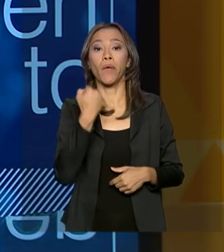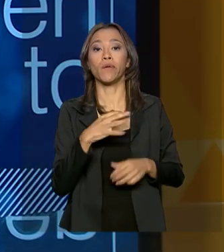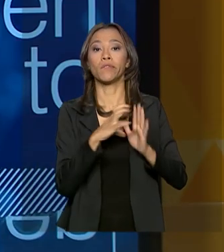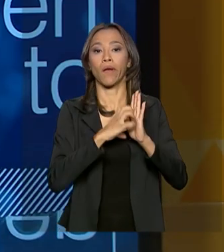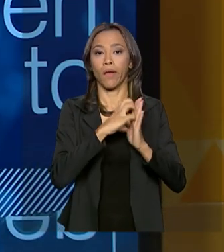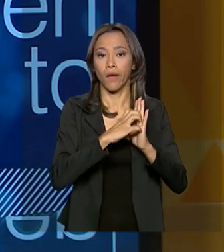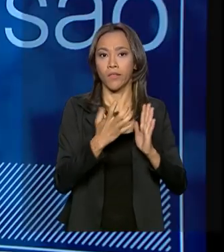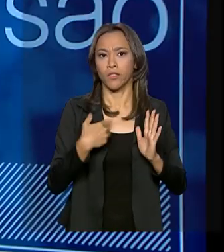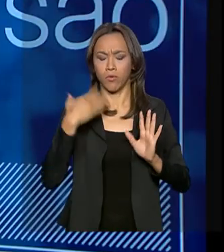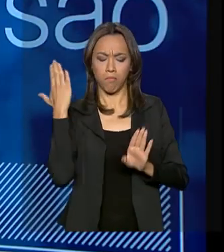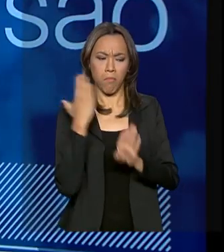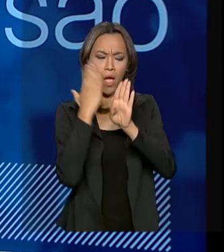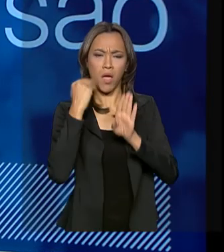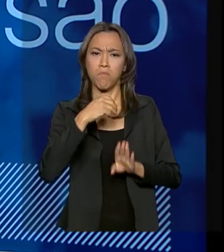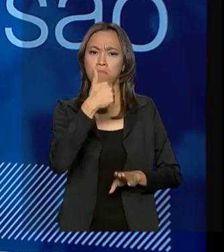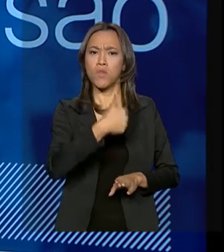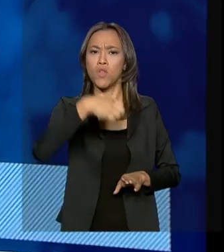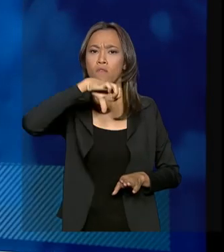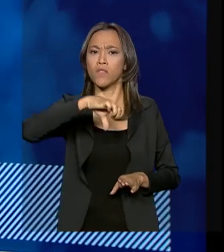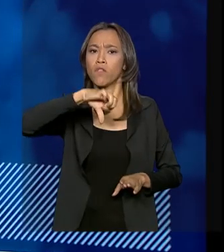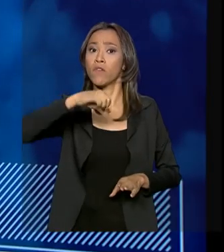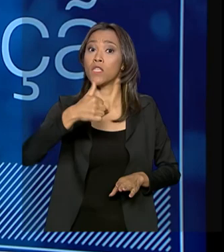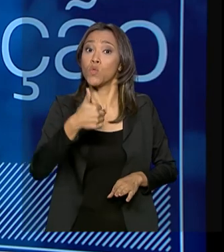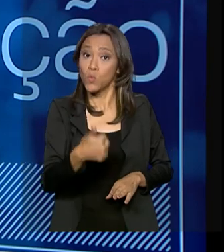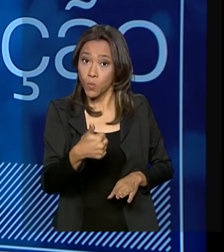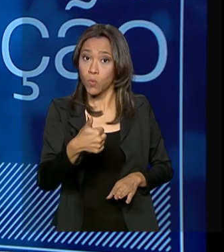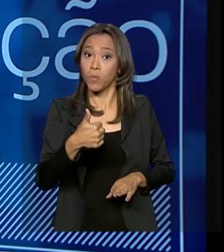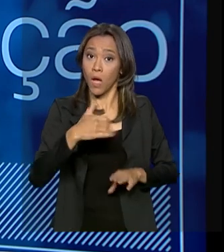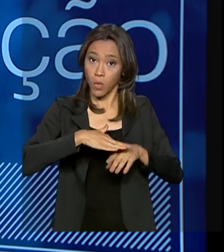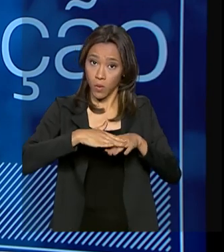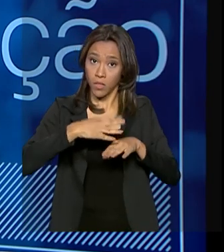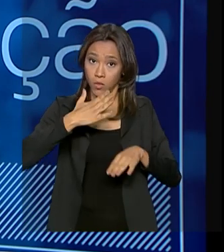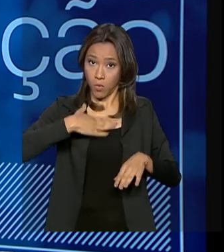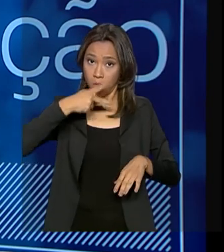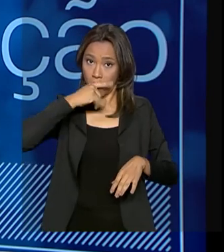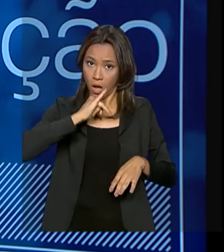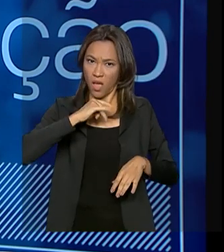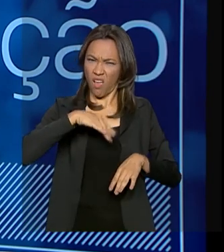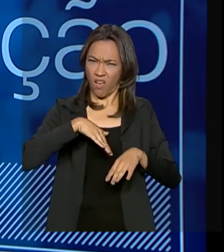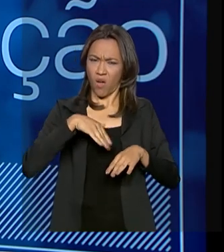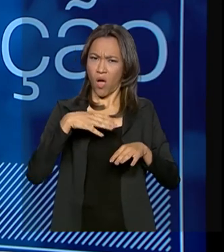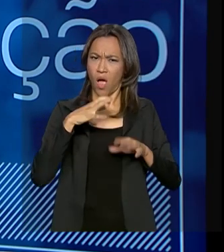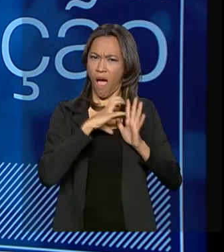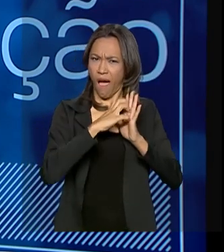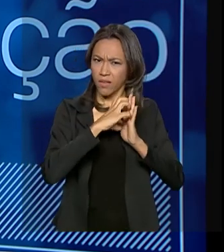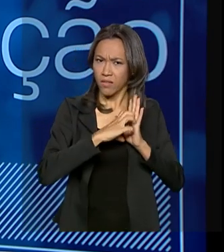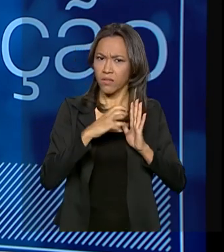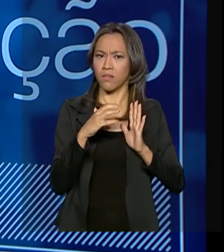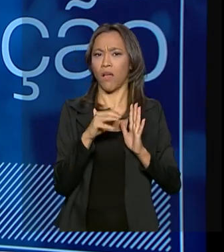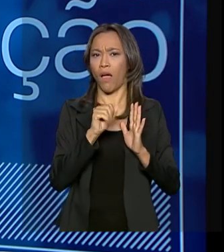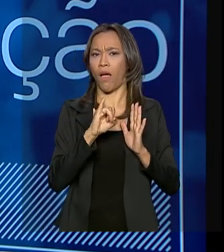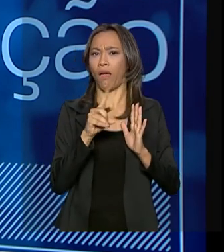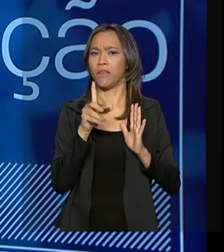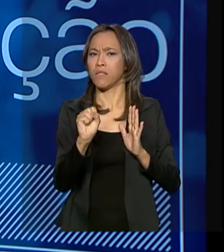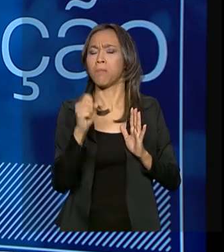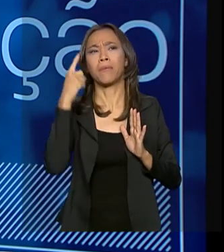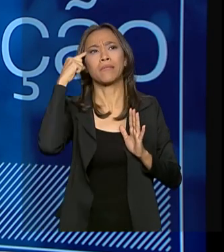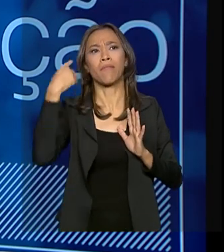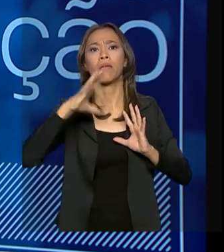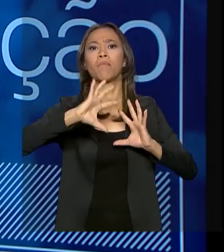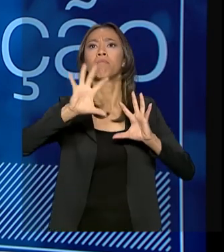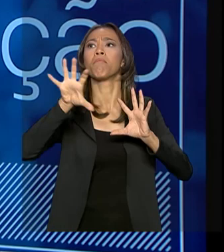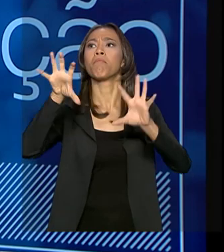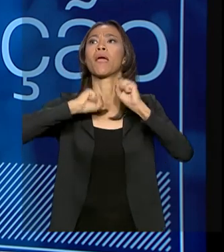quando a gente descobriu, em 1991, a doença dele, a AIDS era uma questão que as pessoas achavam que pegava no ar, ou